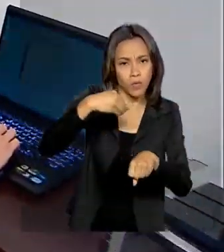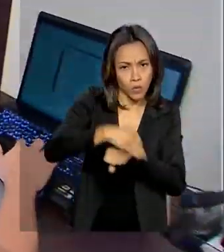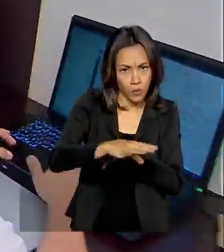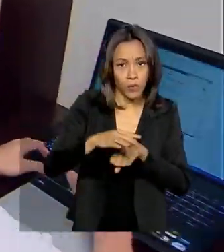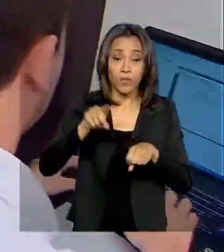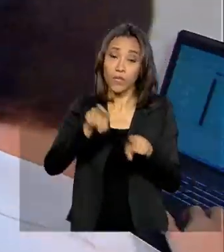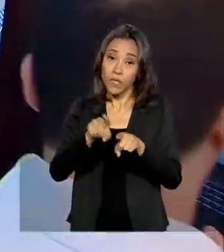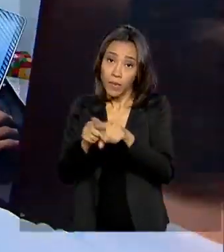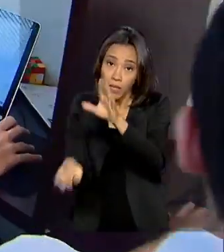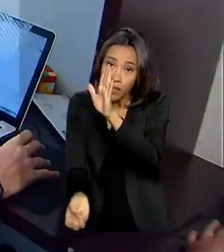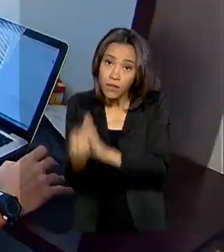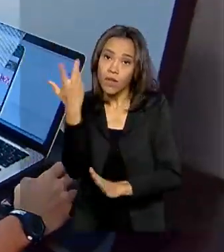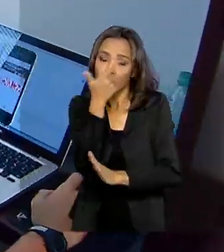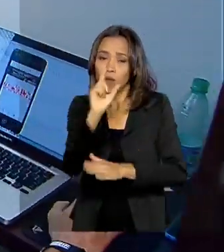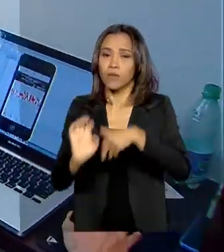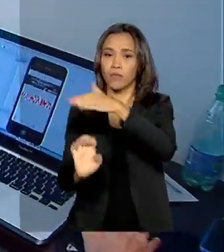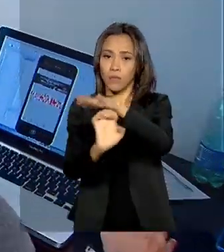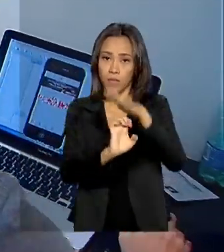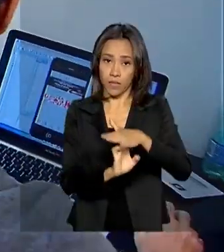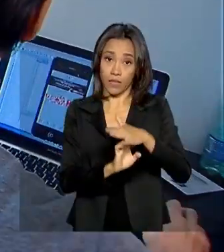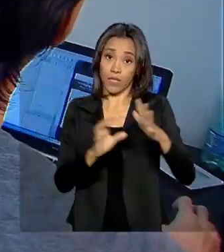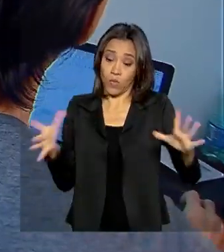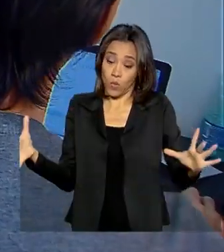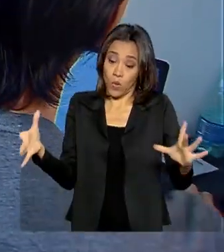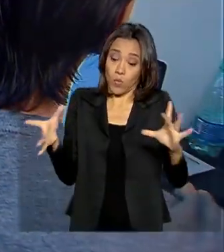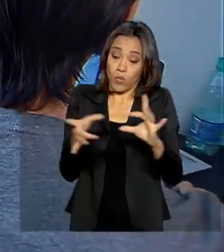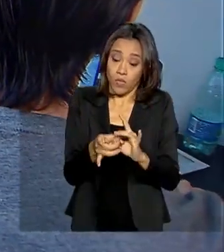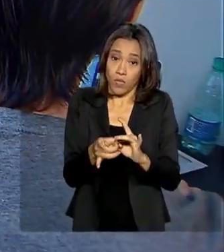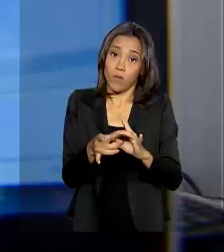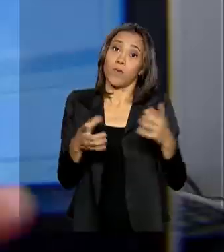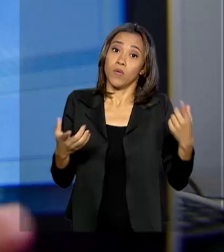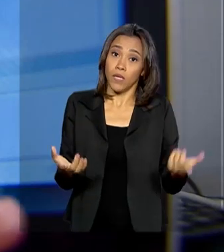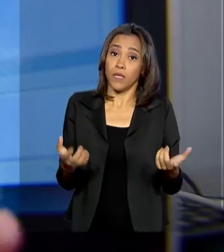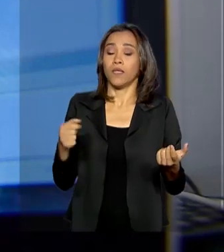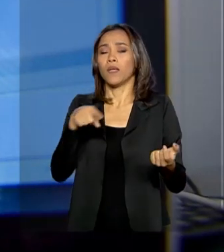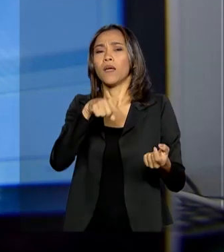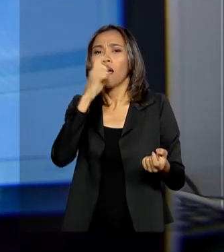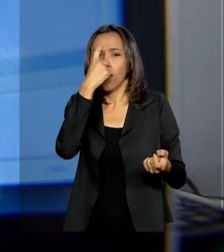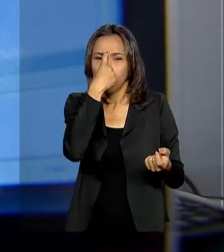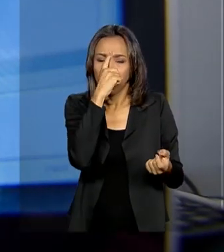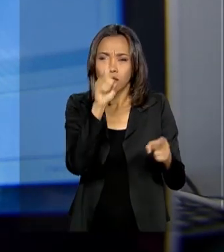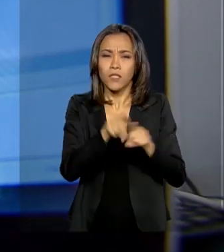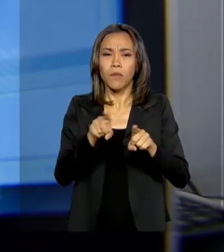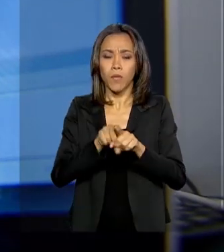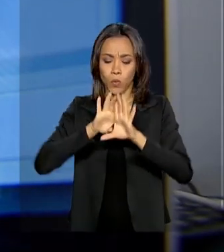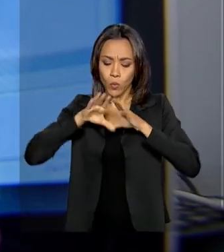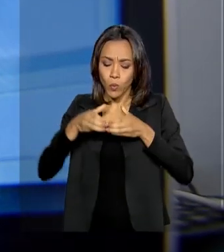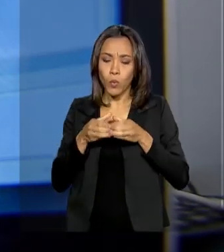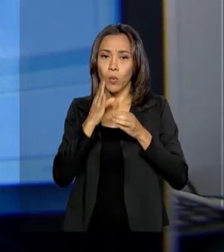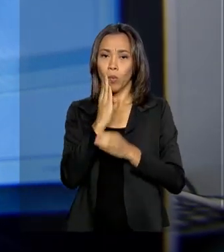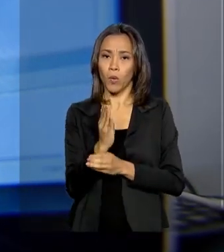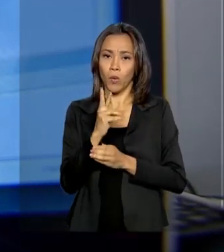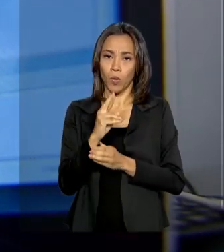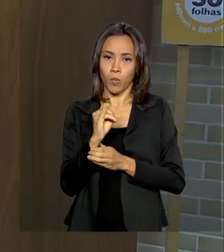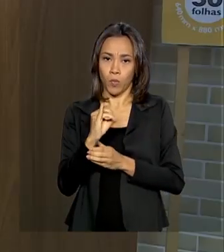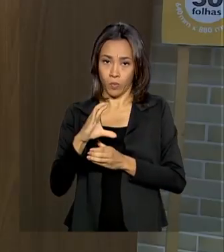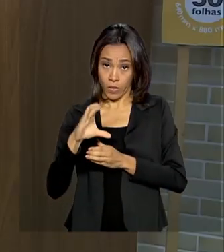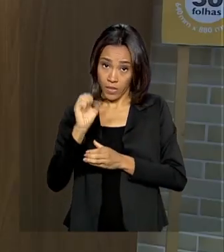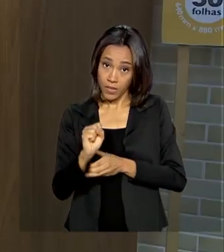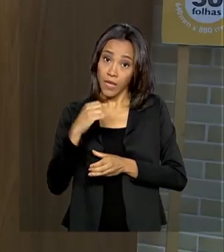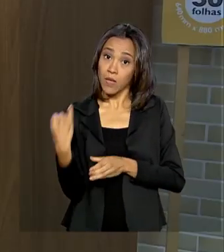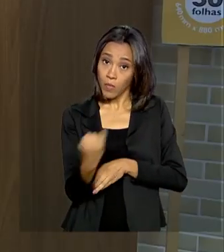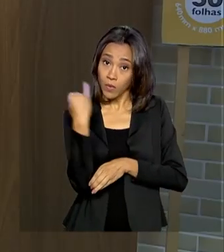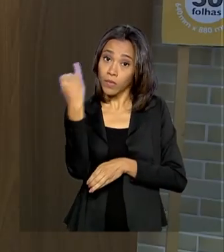startups. A aproximação com a Índia e com o próprio BRICS facilita a atuação internacional do Brasil, especialmente